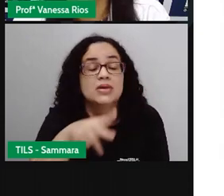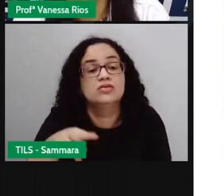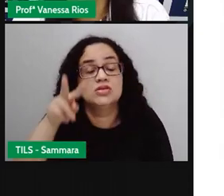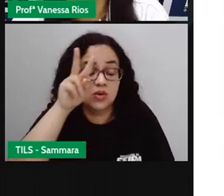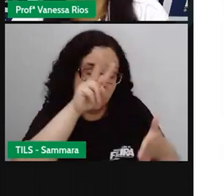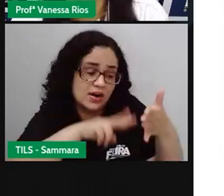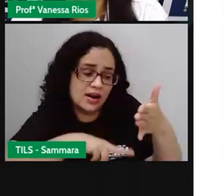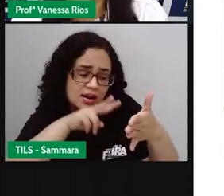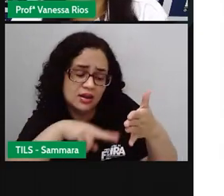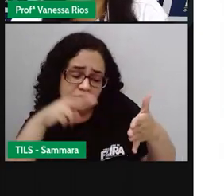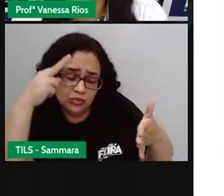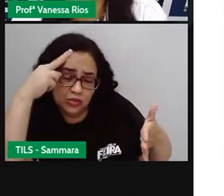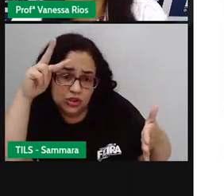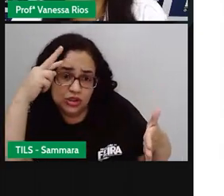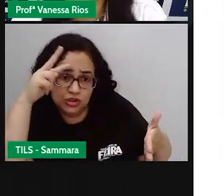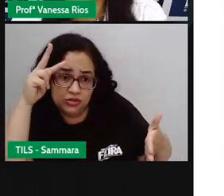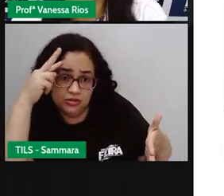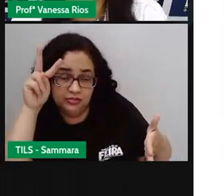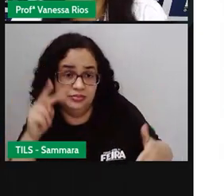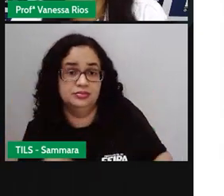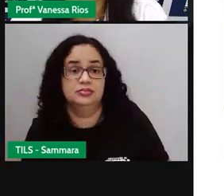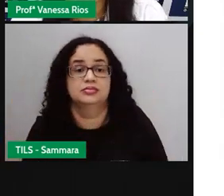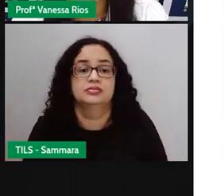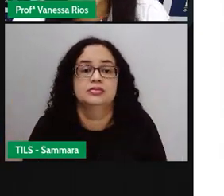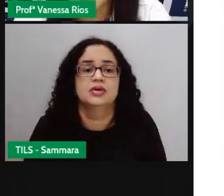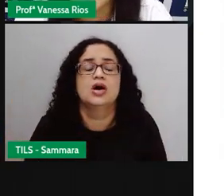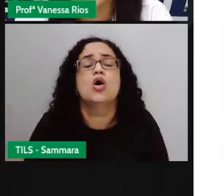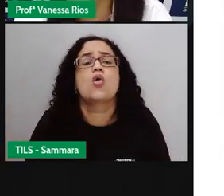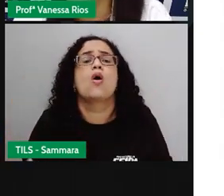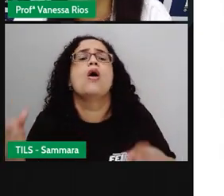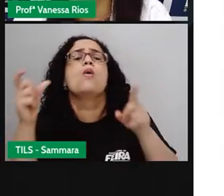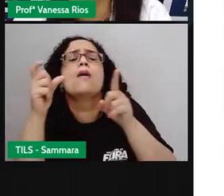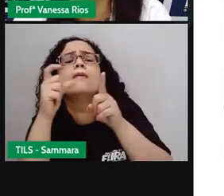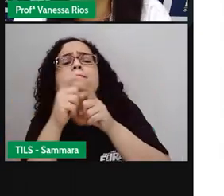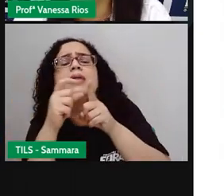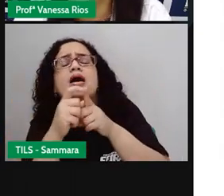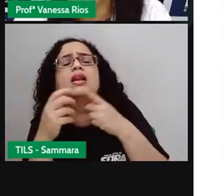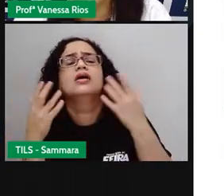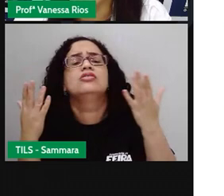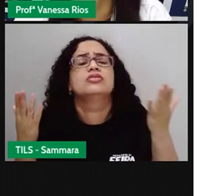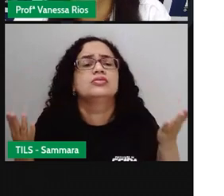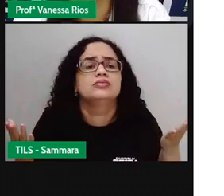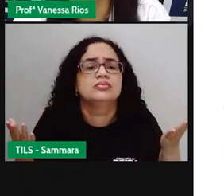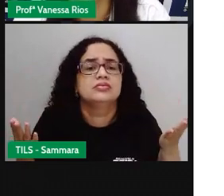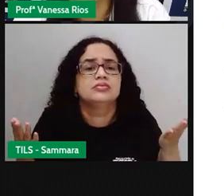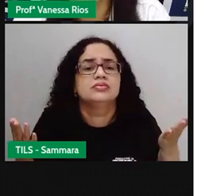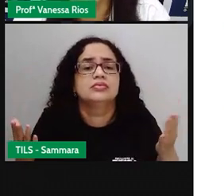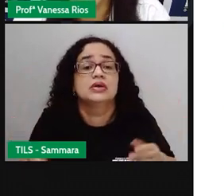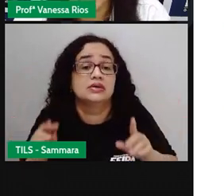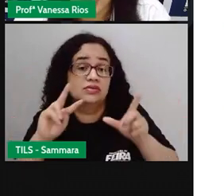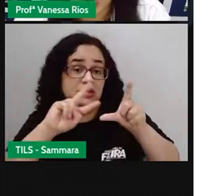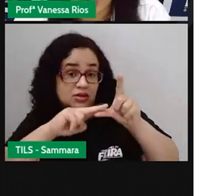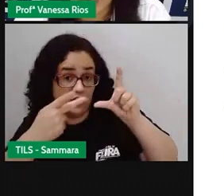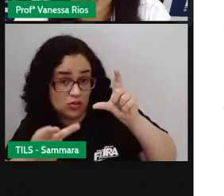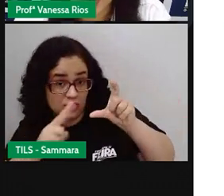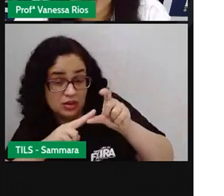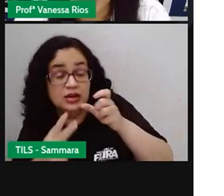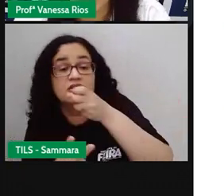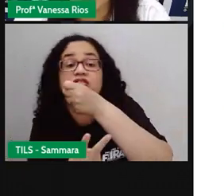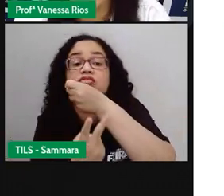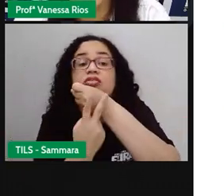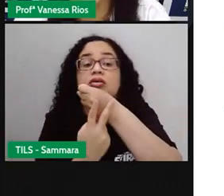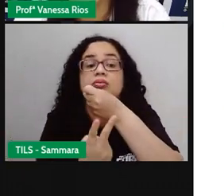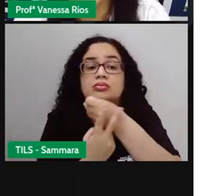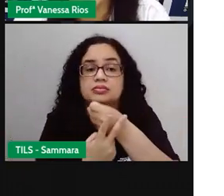leu uma história. Qual palavra aí vocês identificam, né, e classificam como